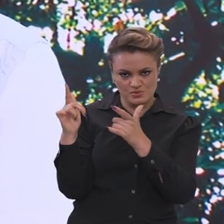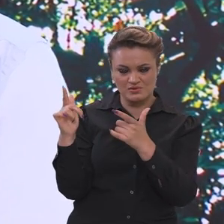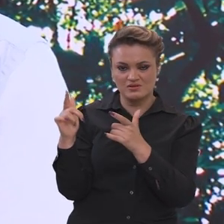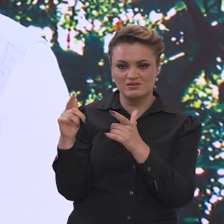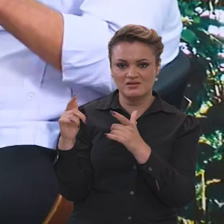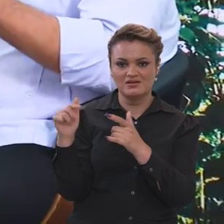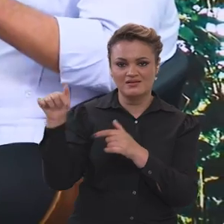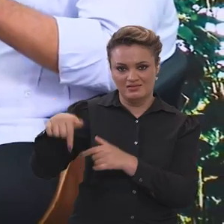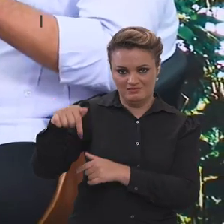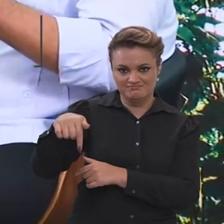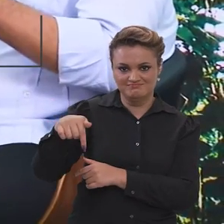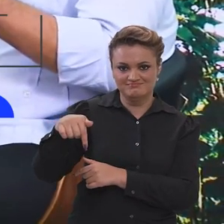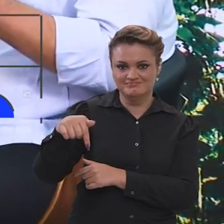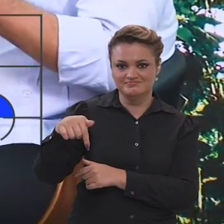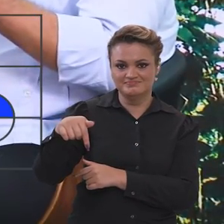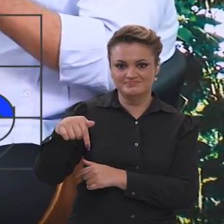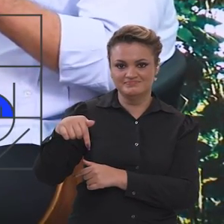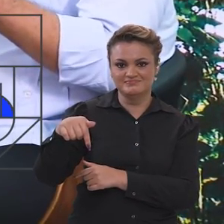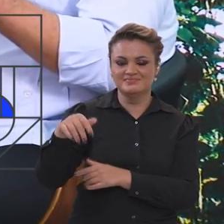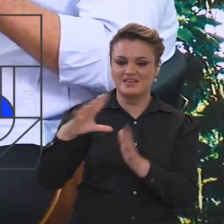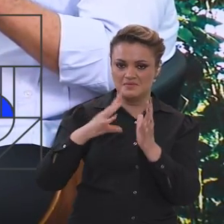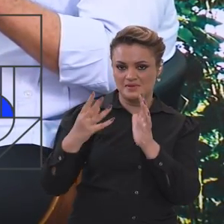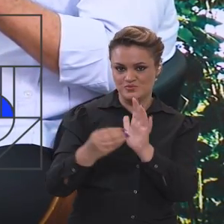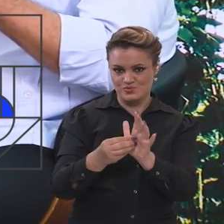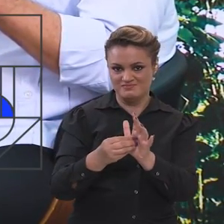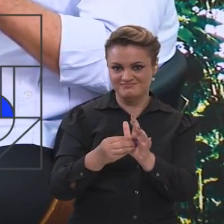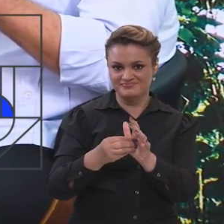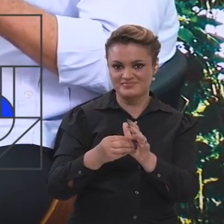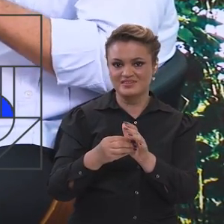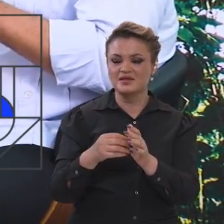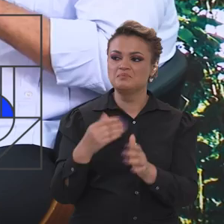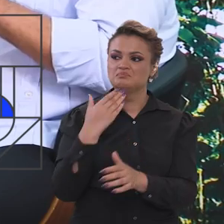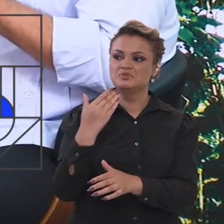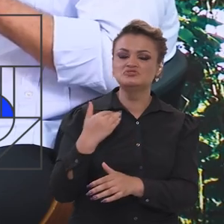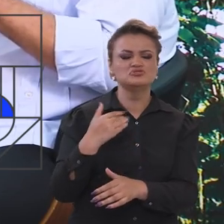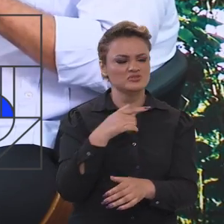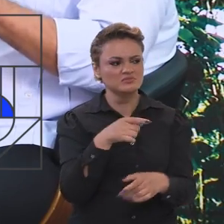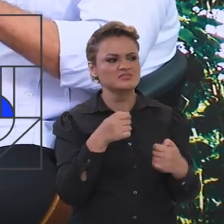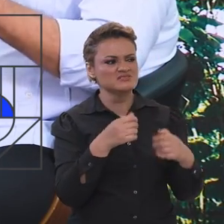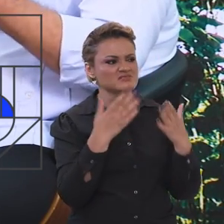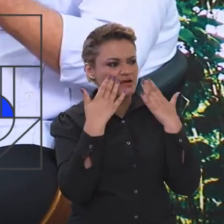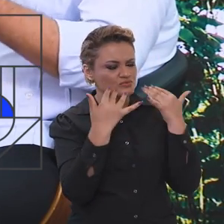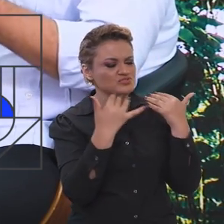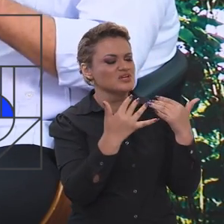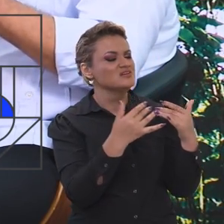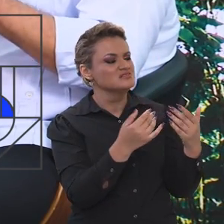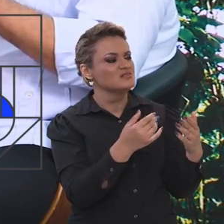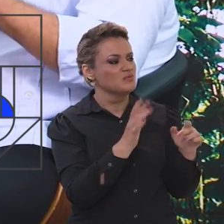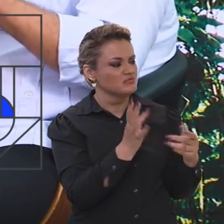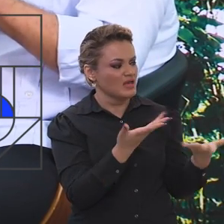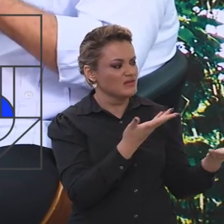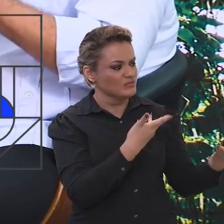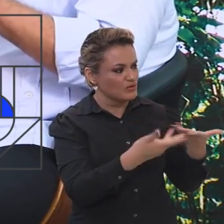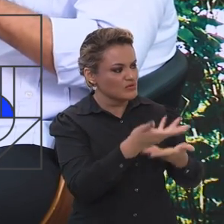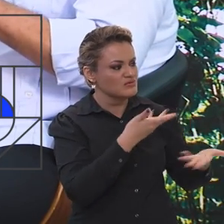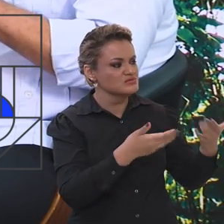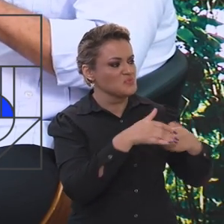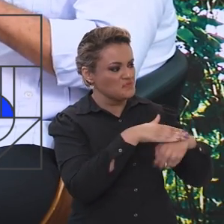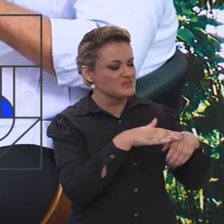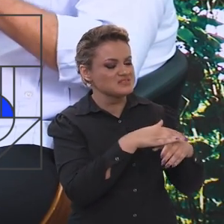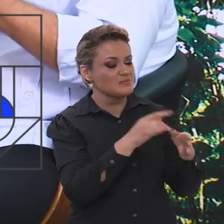pessoal, os padres aqui da Amazônia, me pedindo audiência para entregar um documento ao presidente